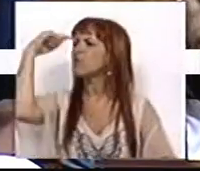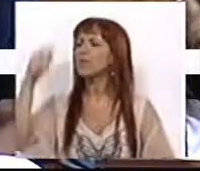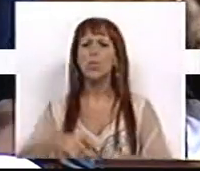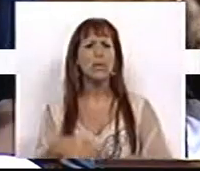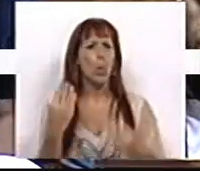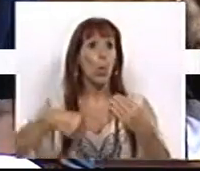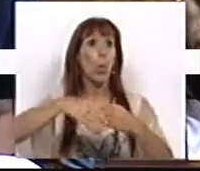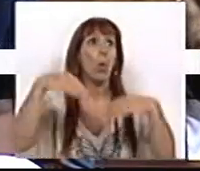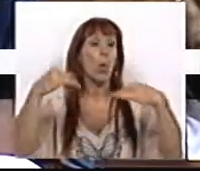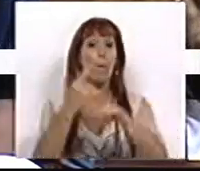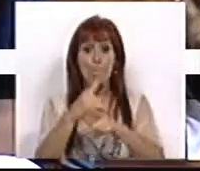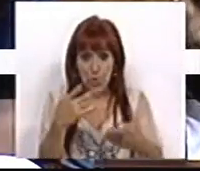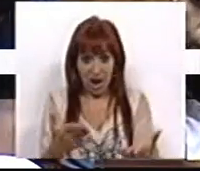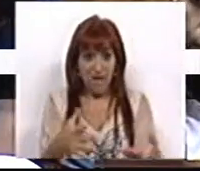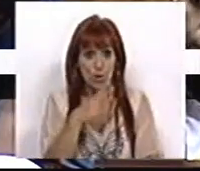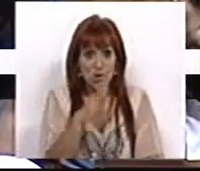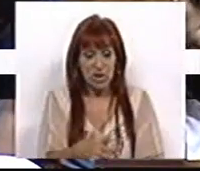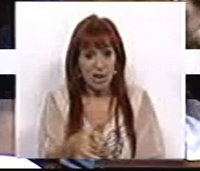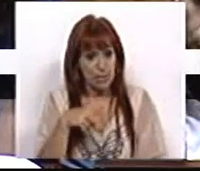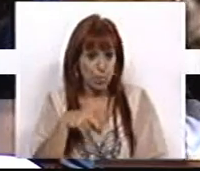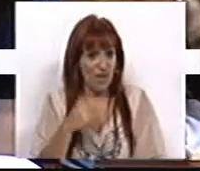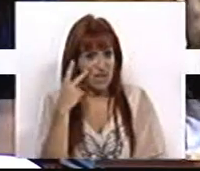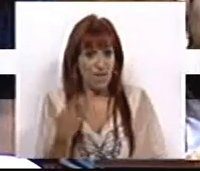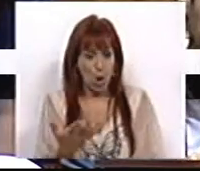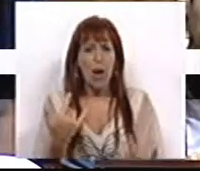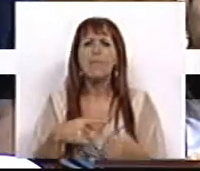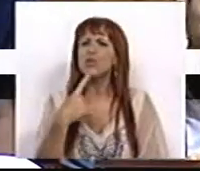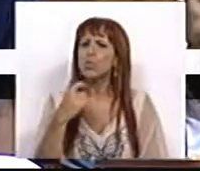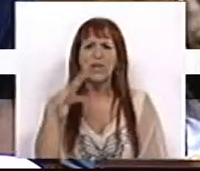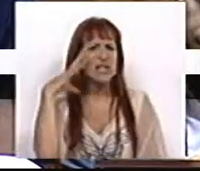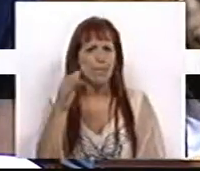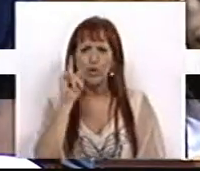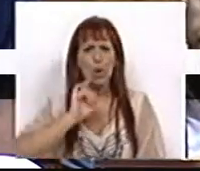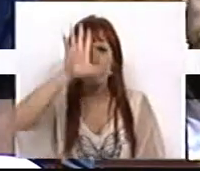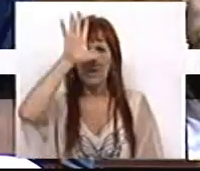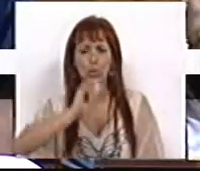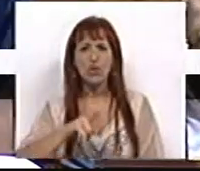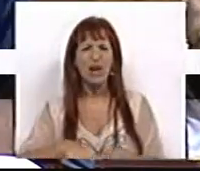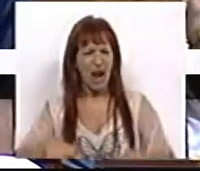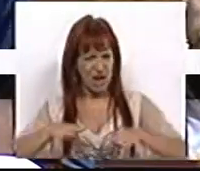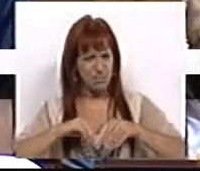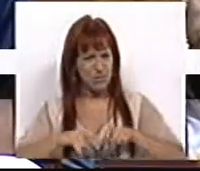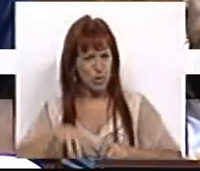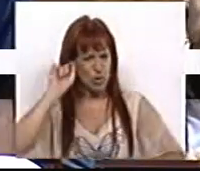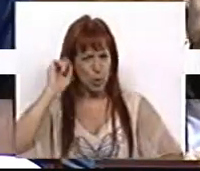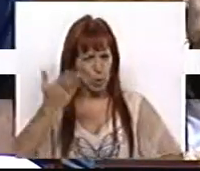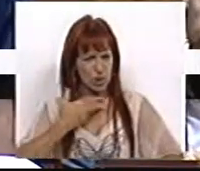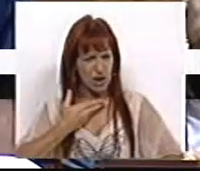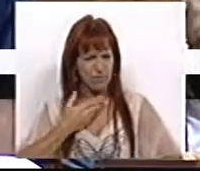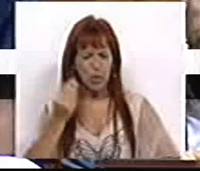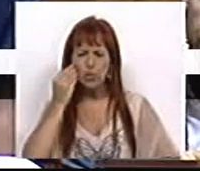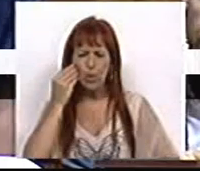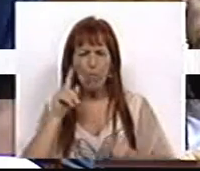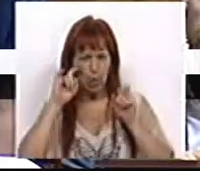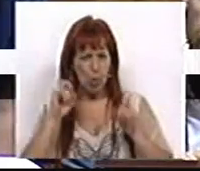dificuldades extraordinárias, porque é isso que vivemos em Portugal. A pergunta é muito simples, Sra. Ministra. Admite que o déficit é um